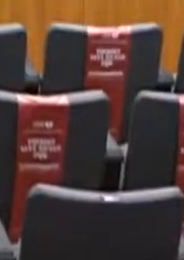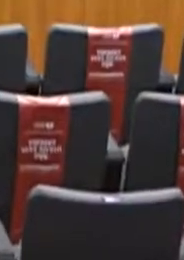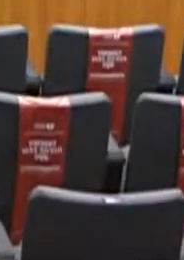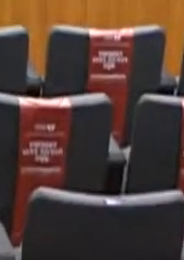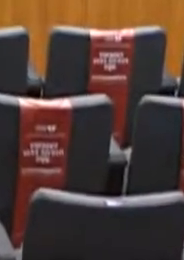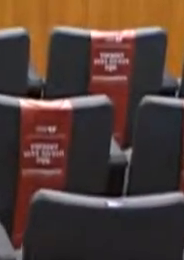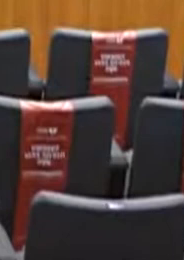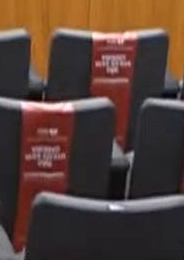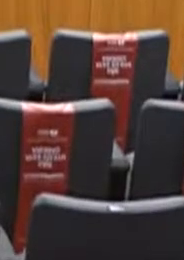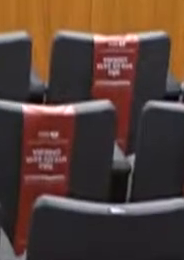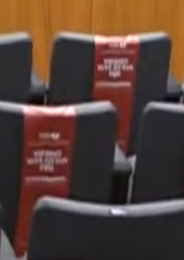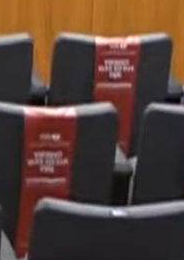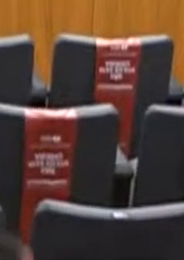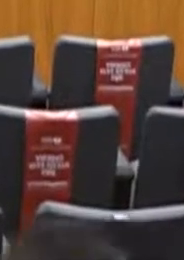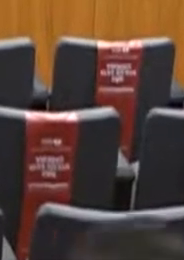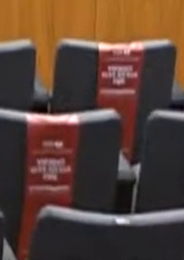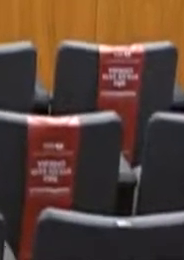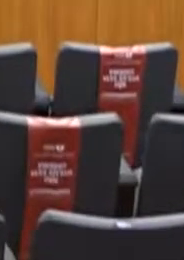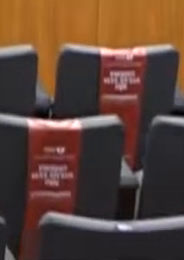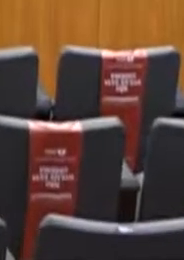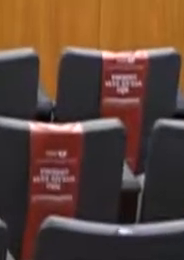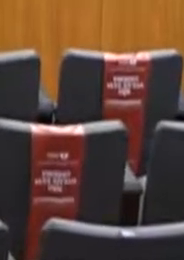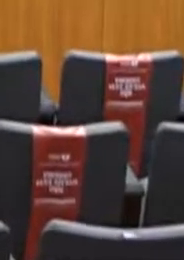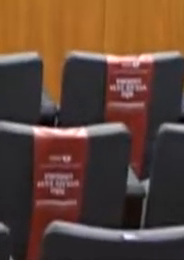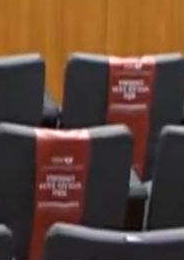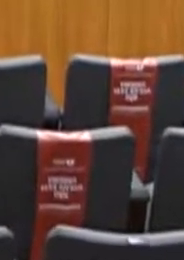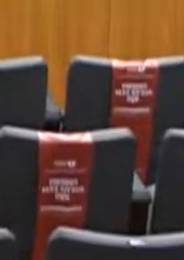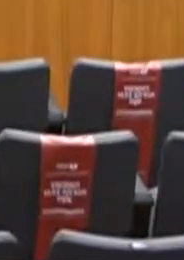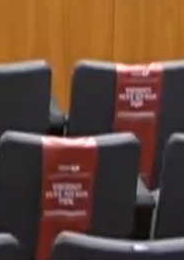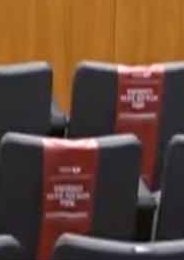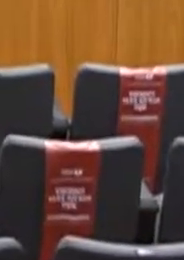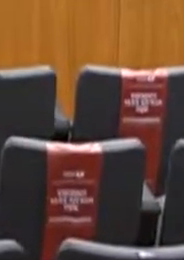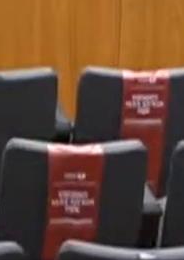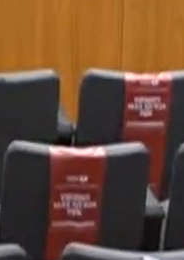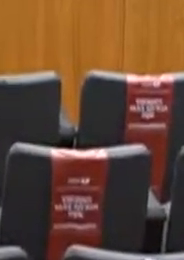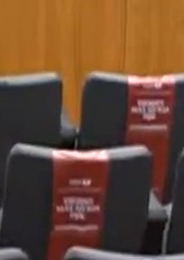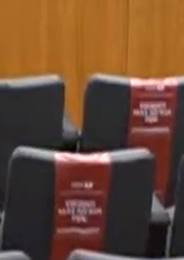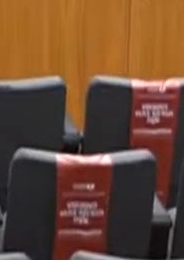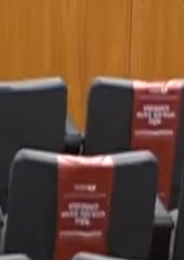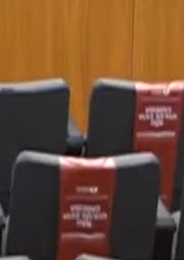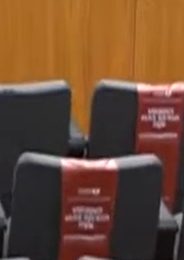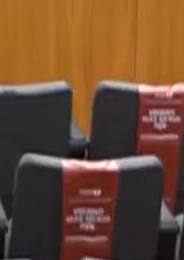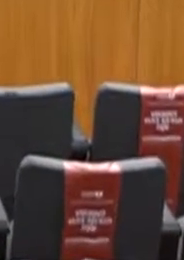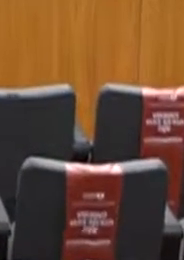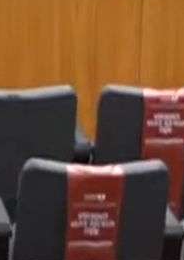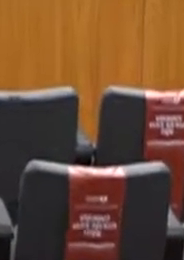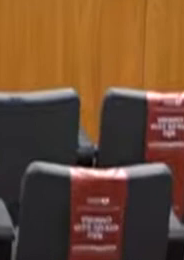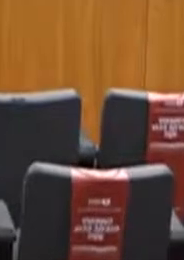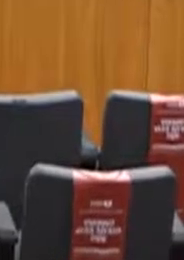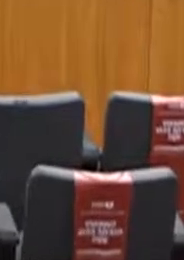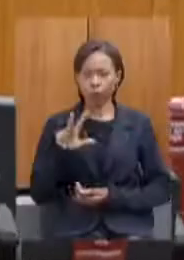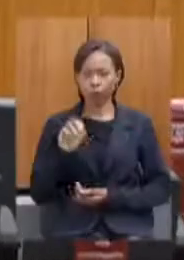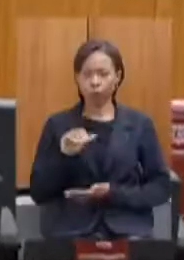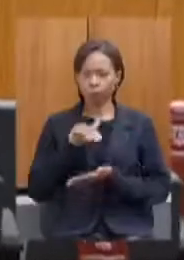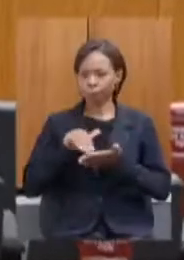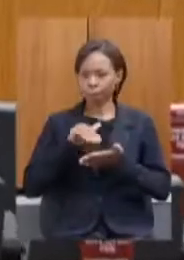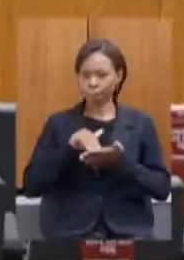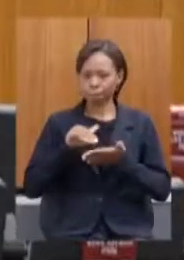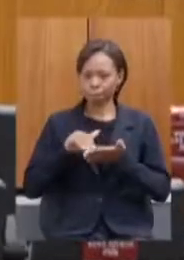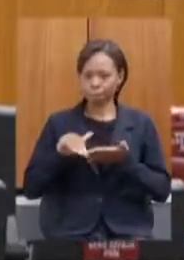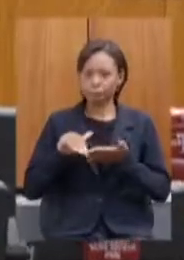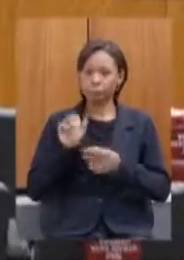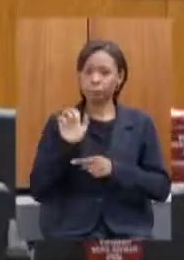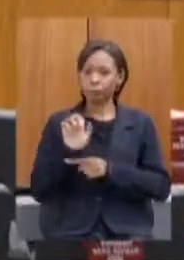desta reunião. E do excelentismo, o senhor Gustavo de Oliveira Barbosa, secretário de Estado da Fazenda.